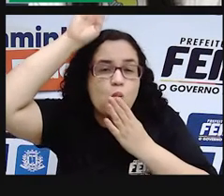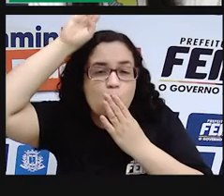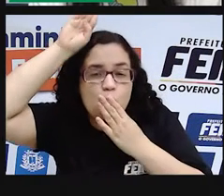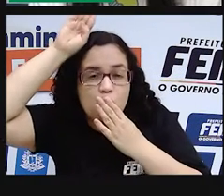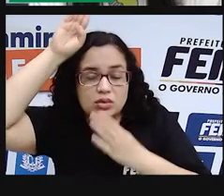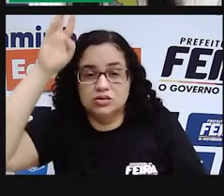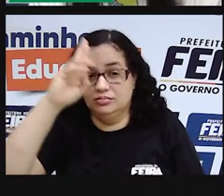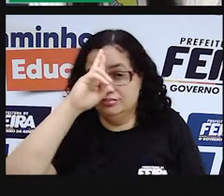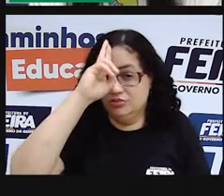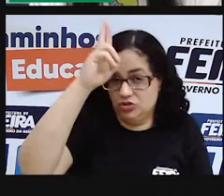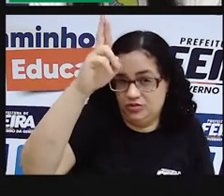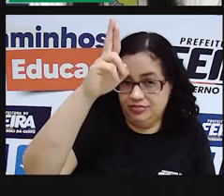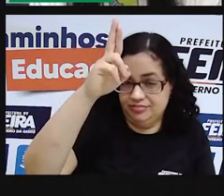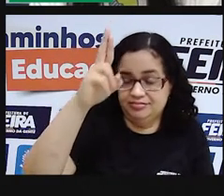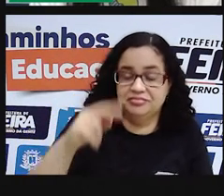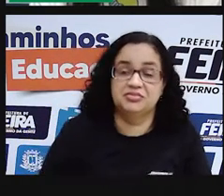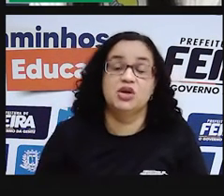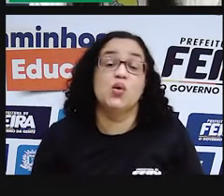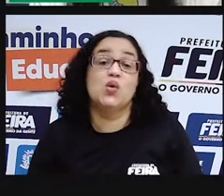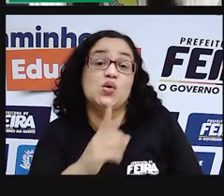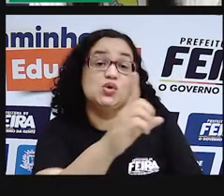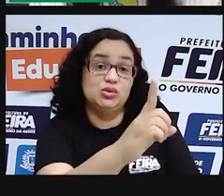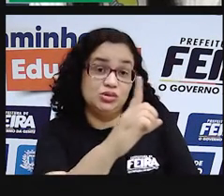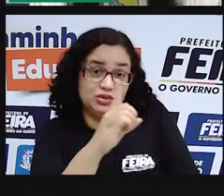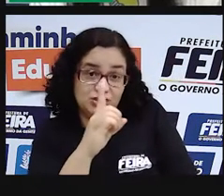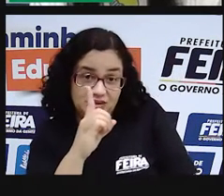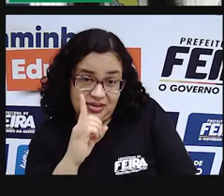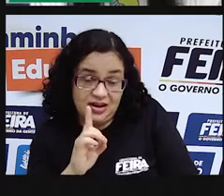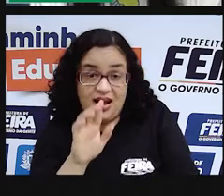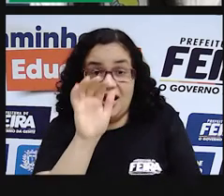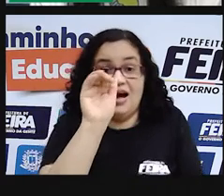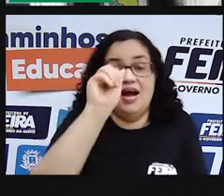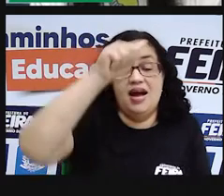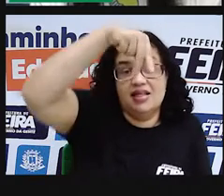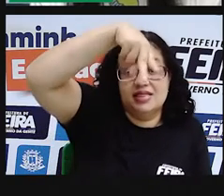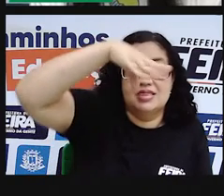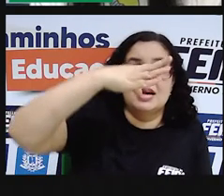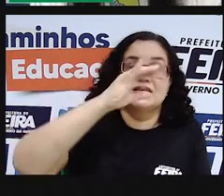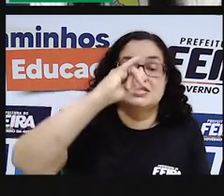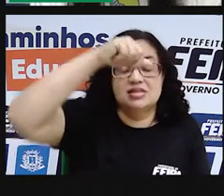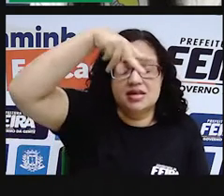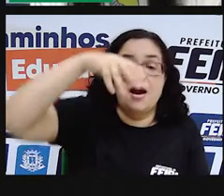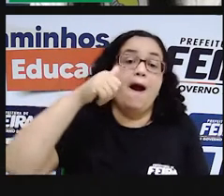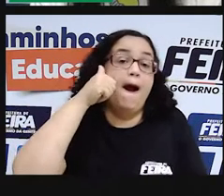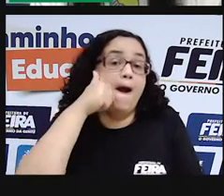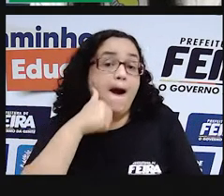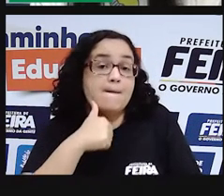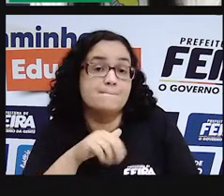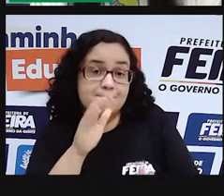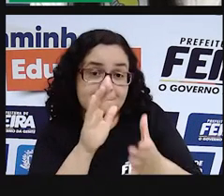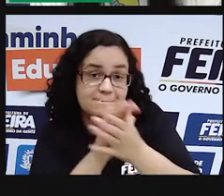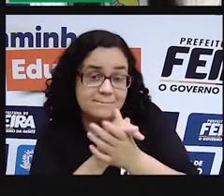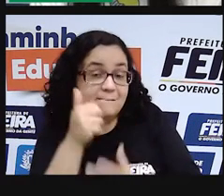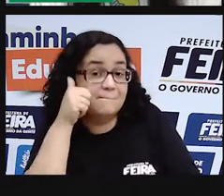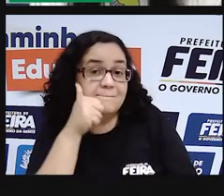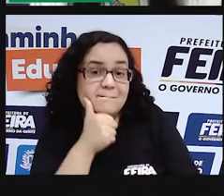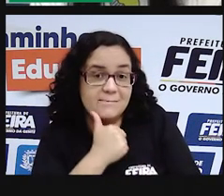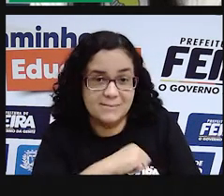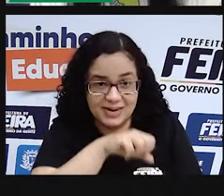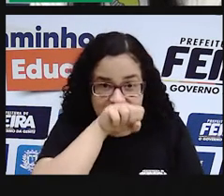Quando chegaram, encontraram a manassi, a mãe da chuva, banhando-se num temporal.